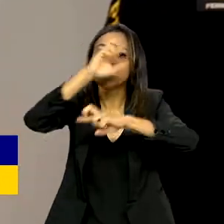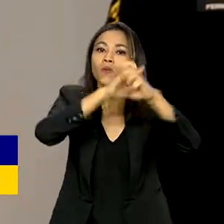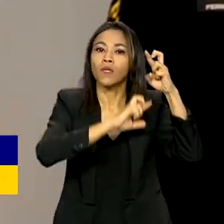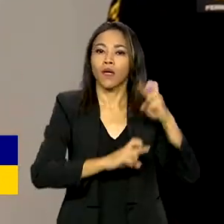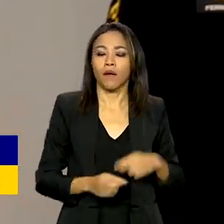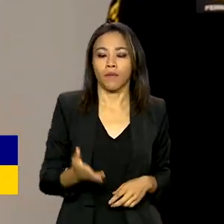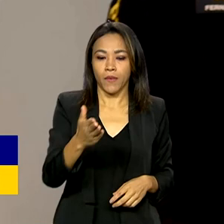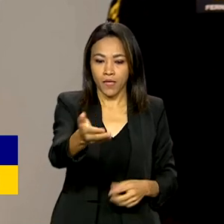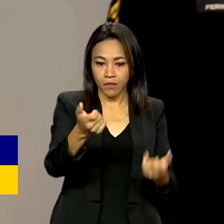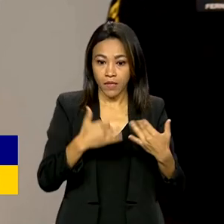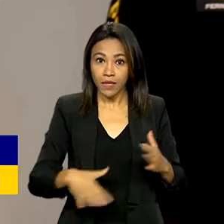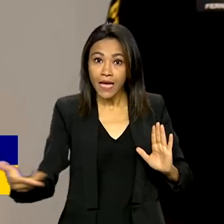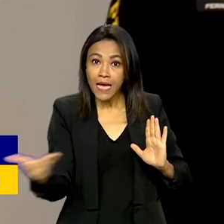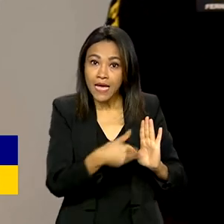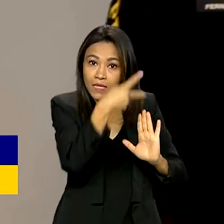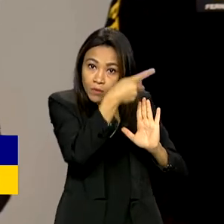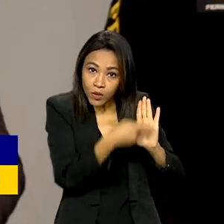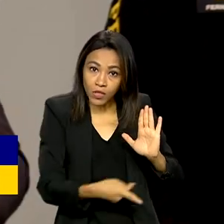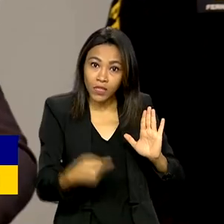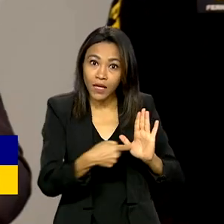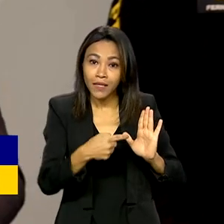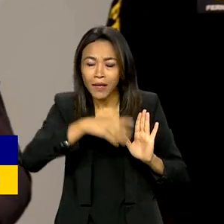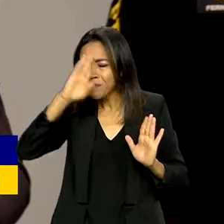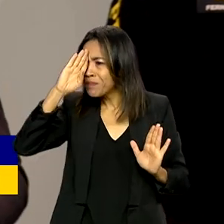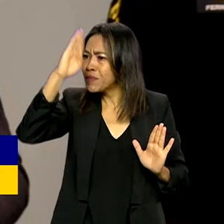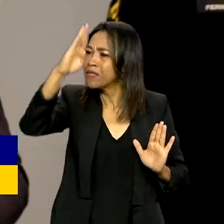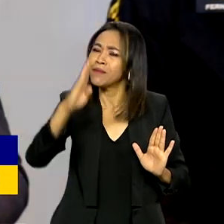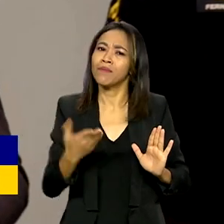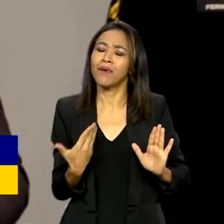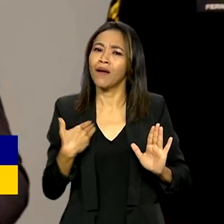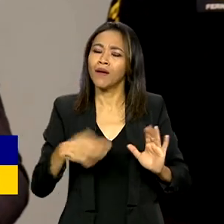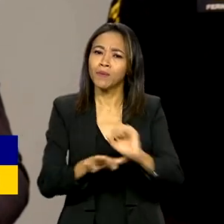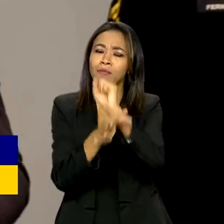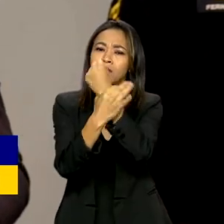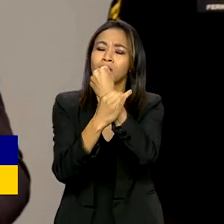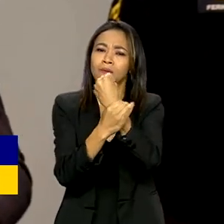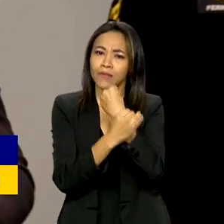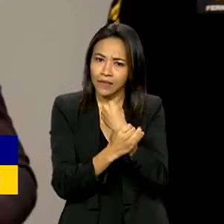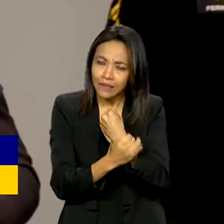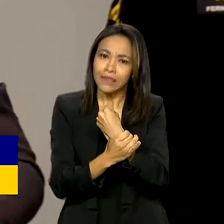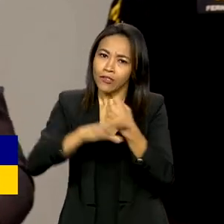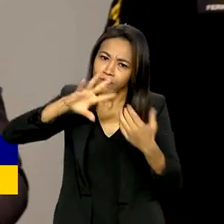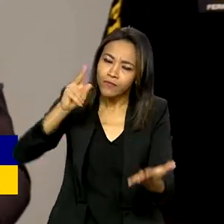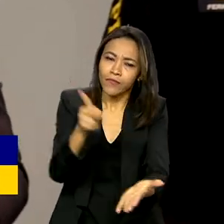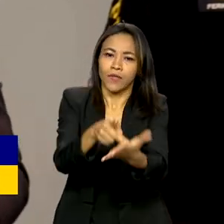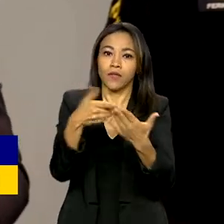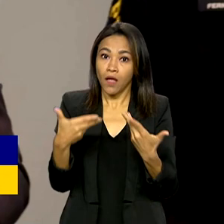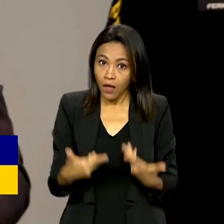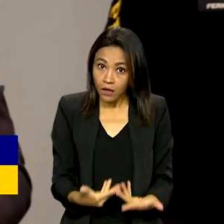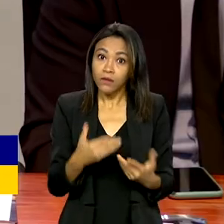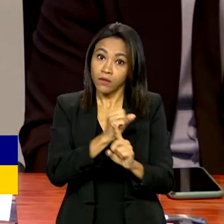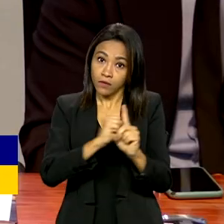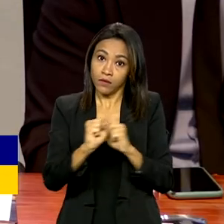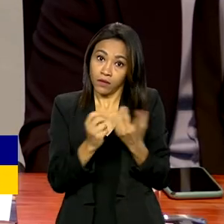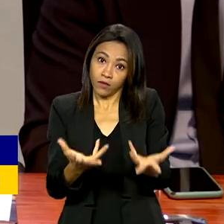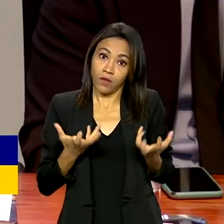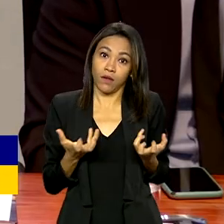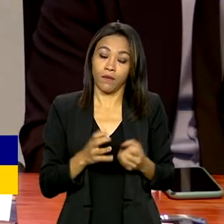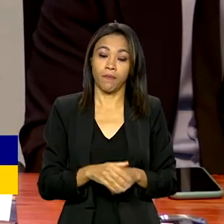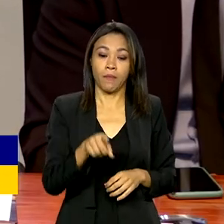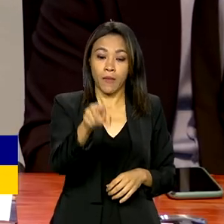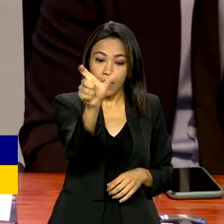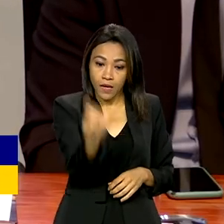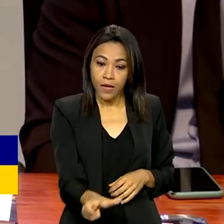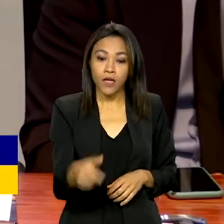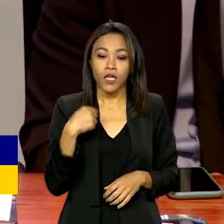Esses projetos são o âmago de uma política de segurança pública verdadeira. E é isso que a sociedade espera de nós. Podemos fazer